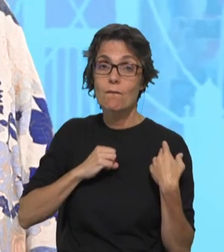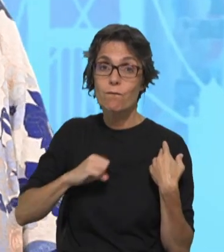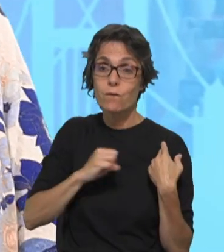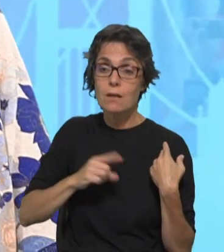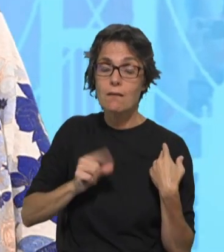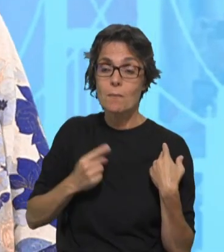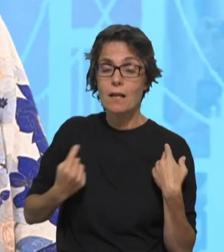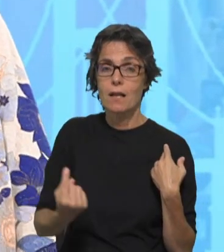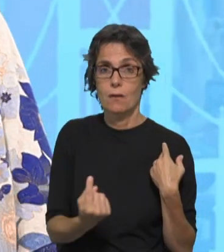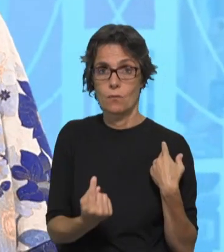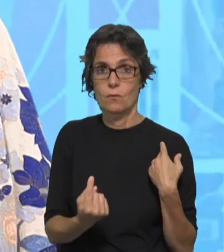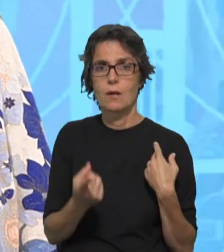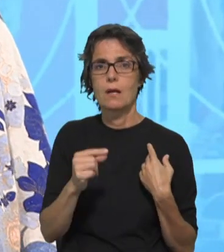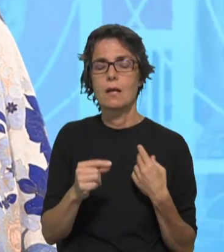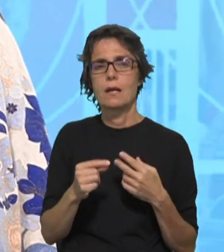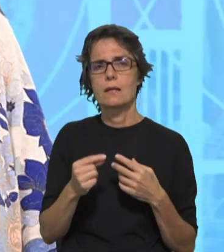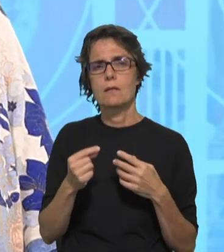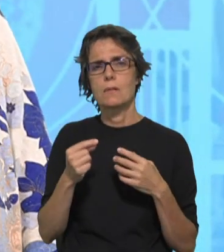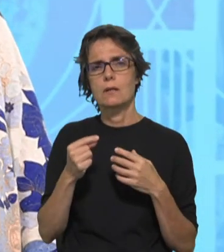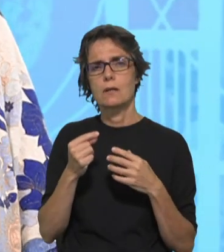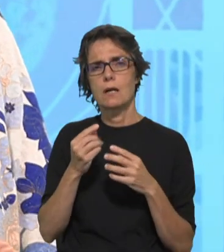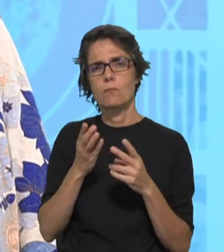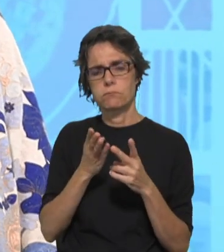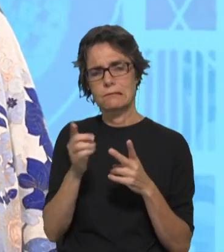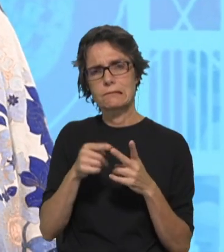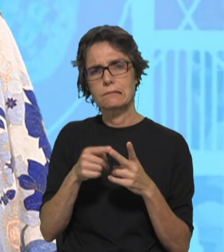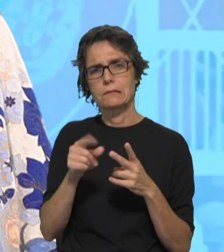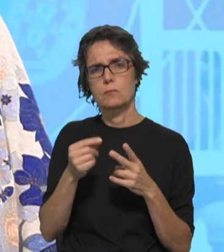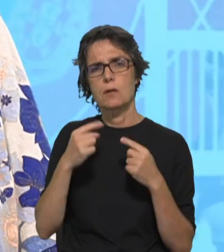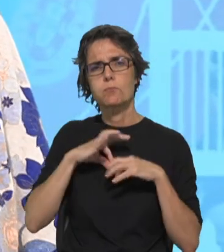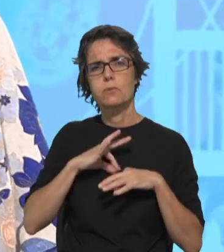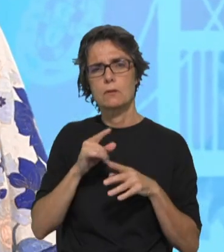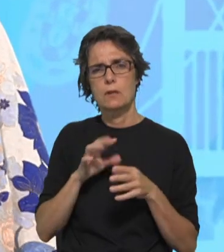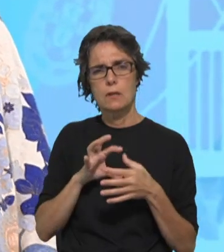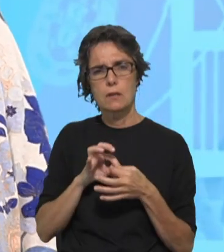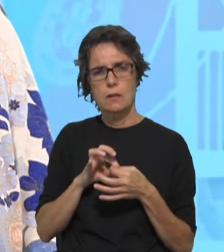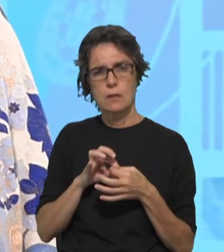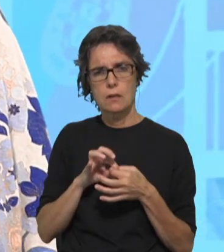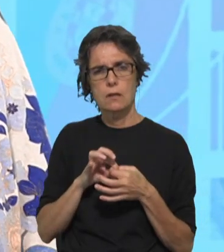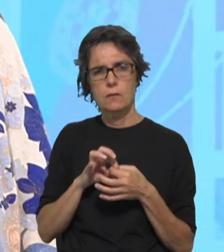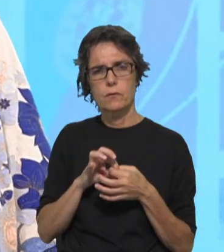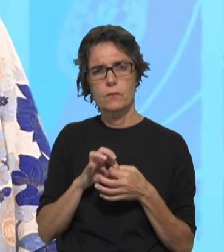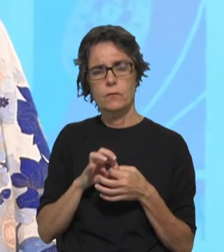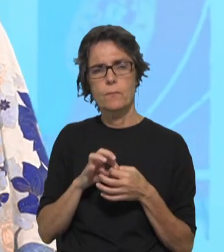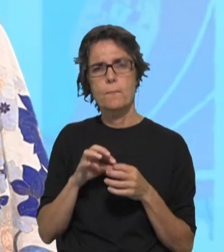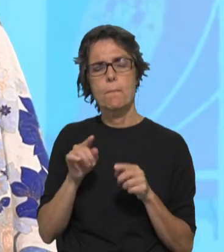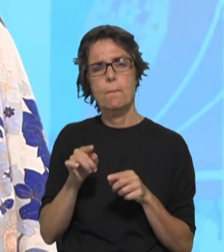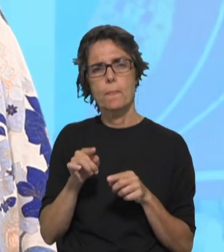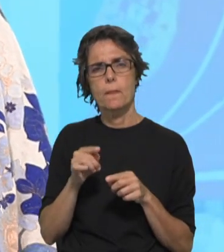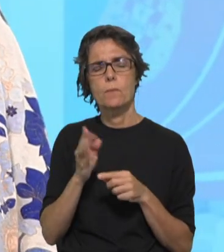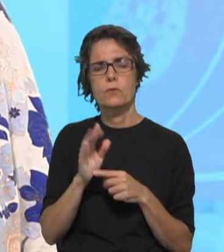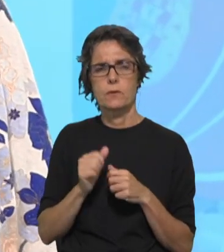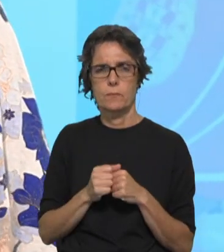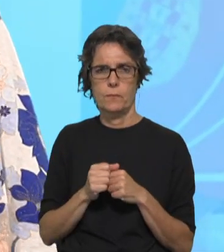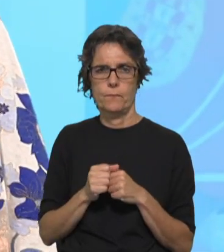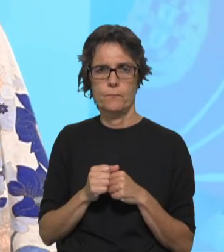que é essencial e que, eu diria que para mim, se concretiza com verbos muito simples como